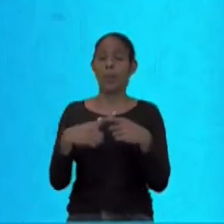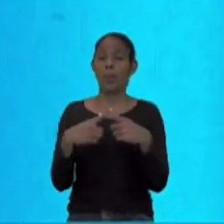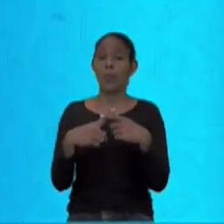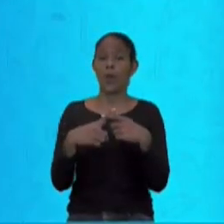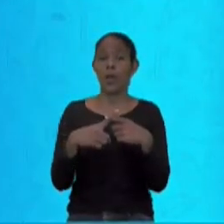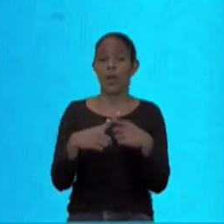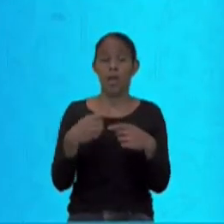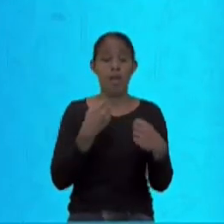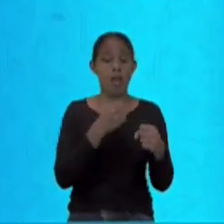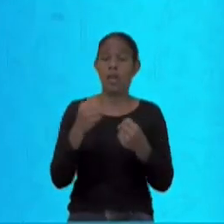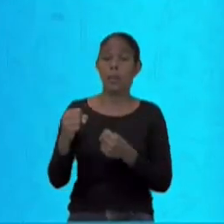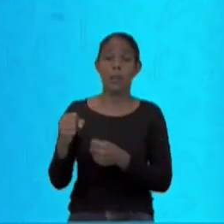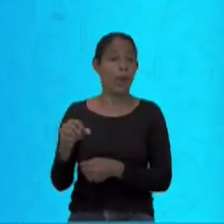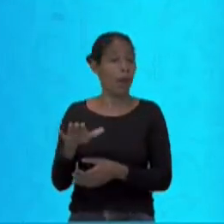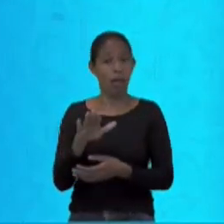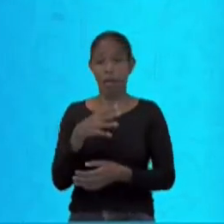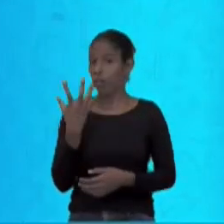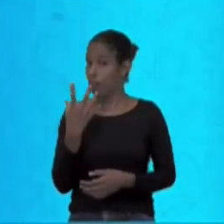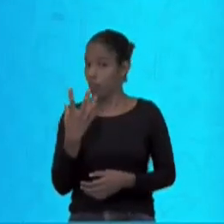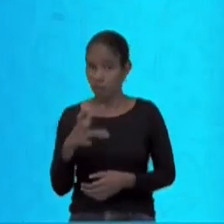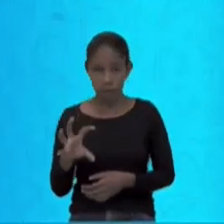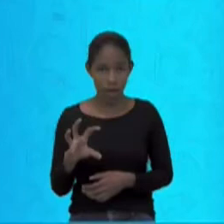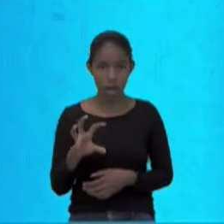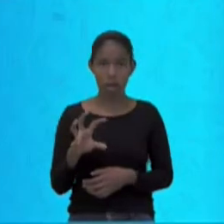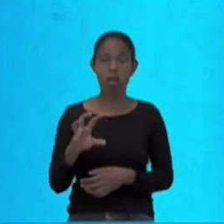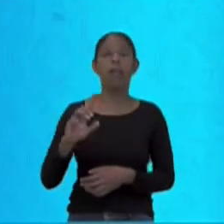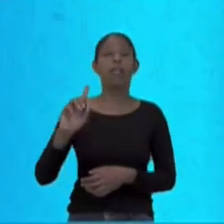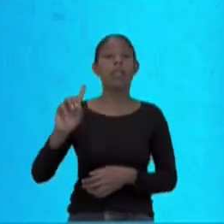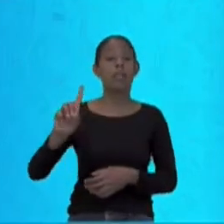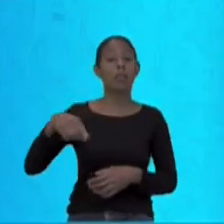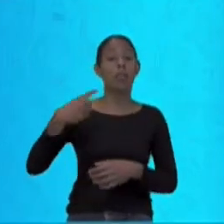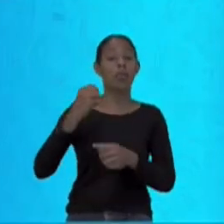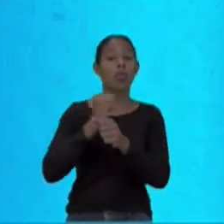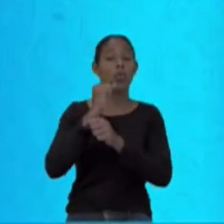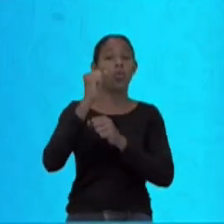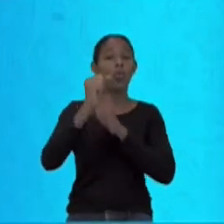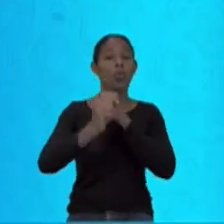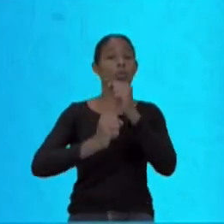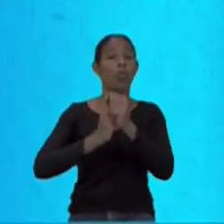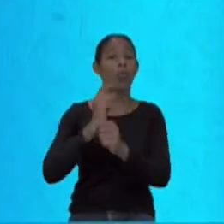nós poderíamos ter, então, aí uma grande epidemia causada por Aedes aegypti.